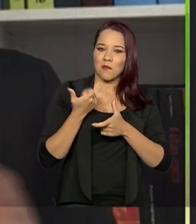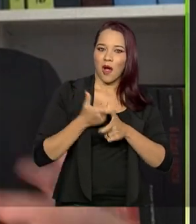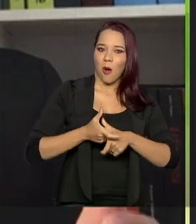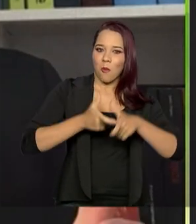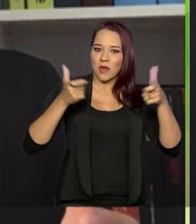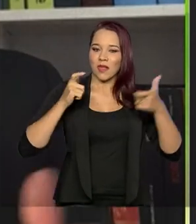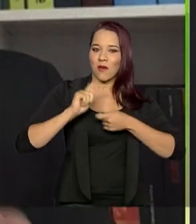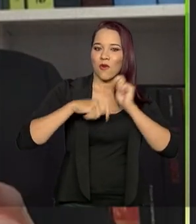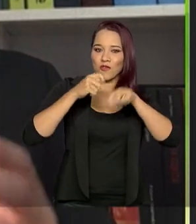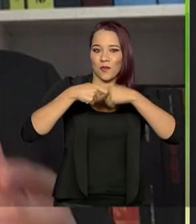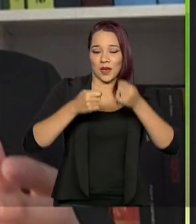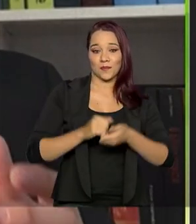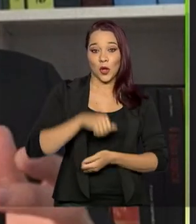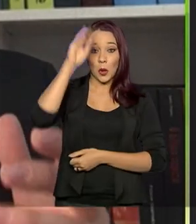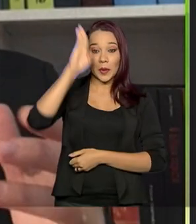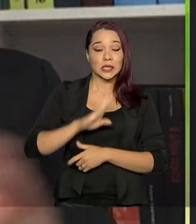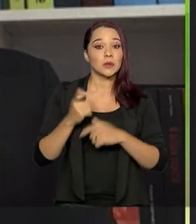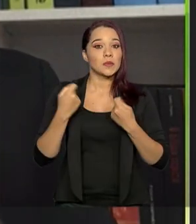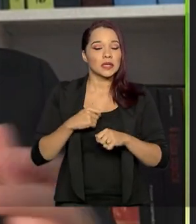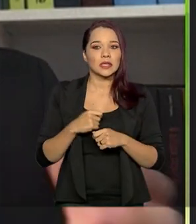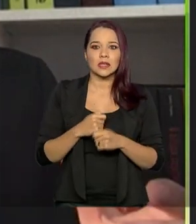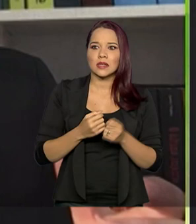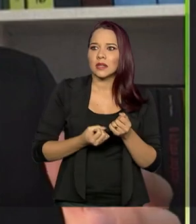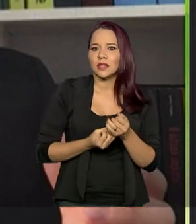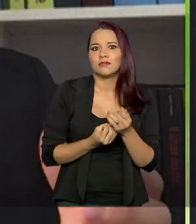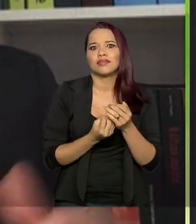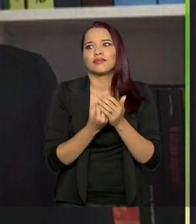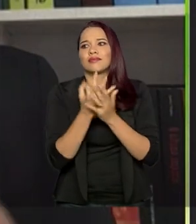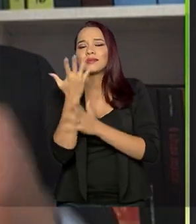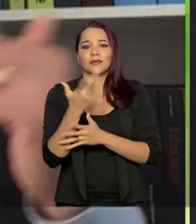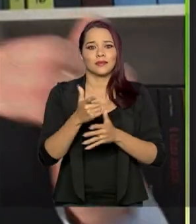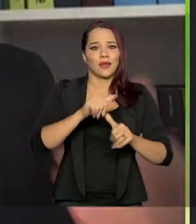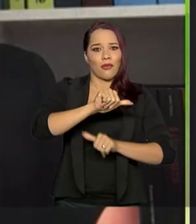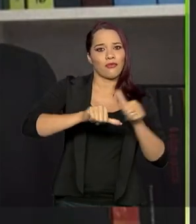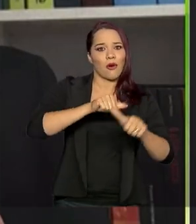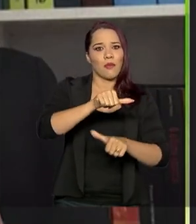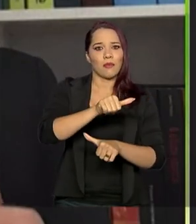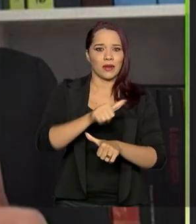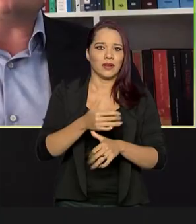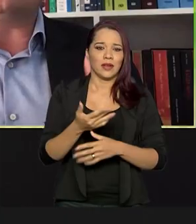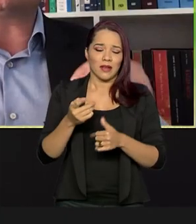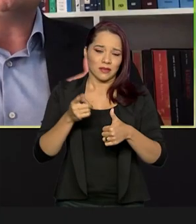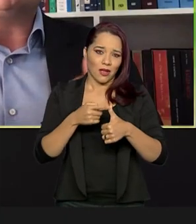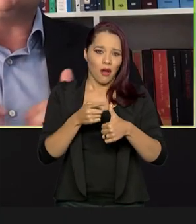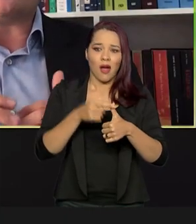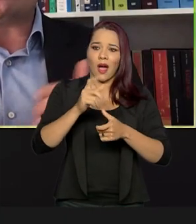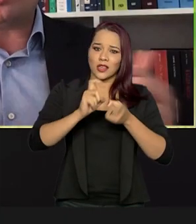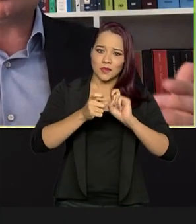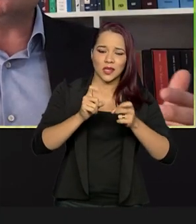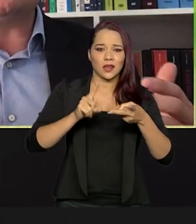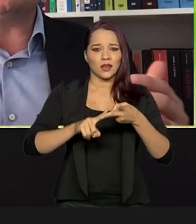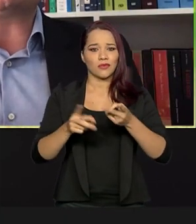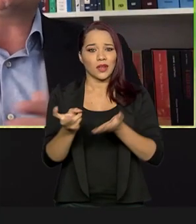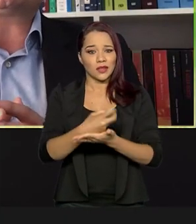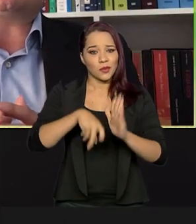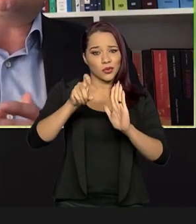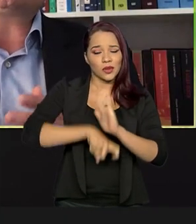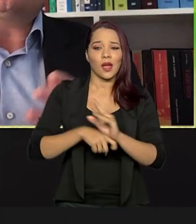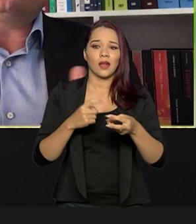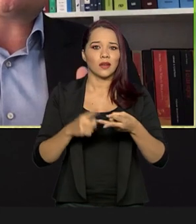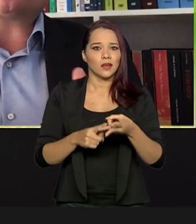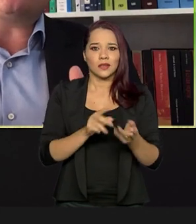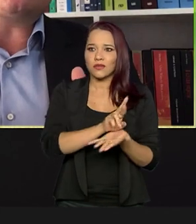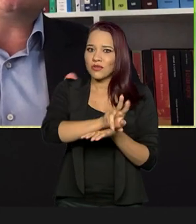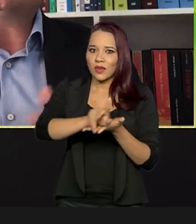pura e simplesmente. O Brasil precisa de inúmeras reformas. A administrativa é uma tributária, é outra, um pacote de medidas são